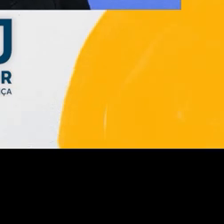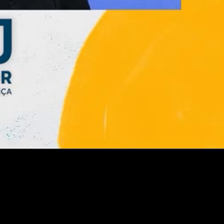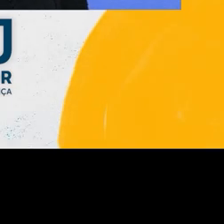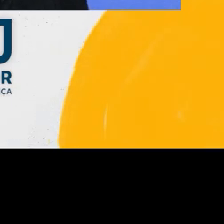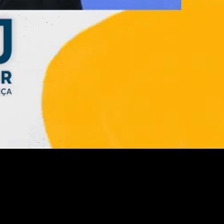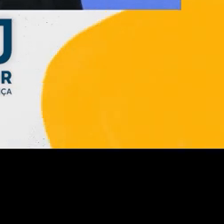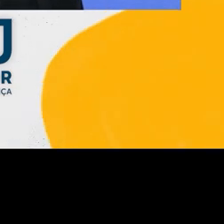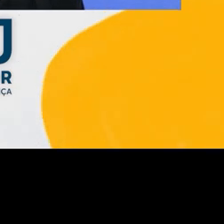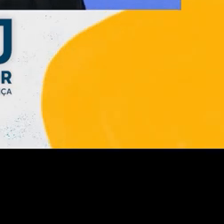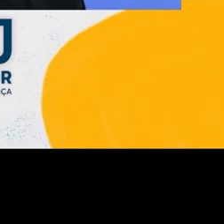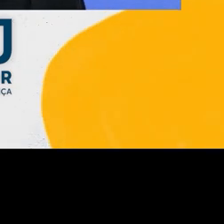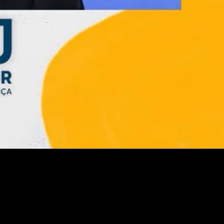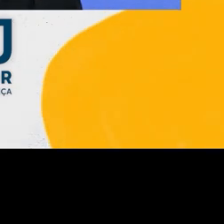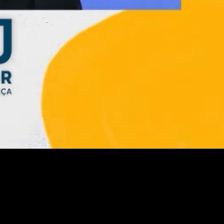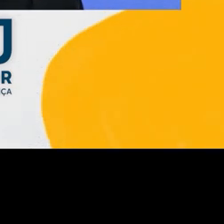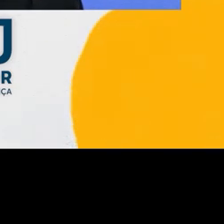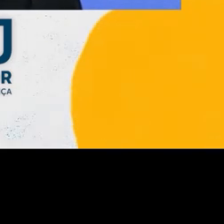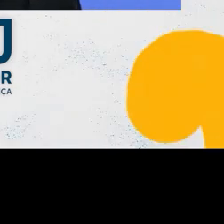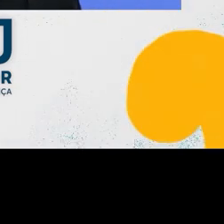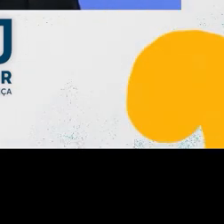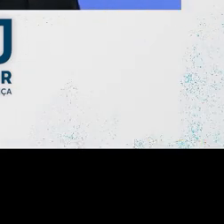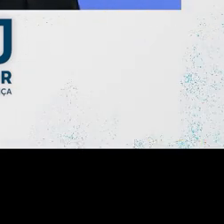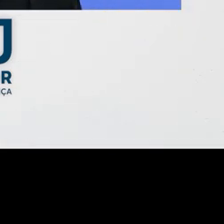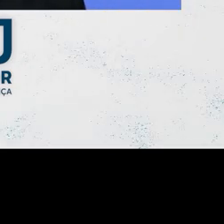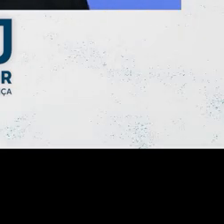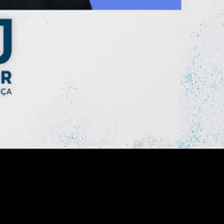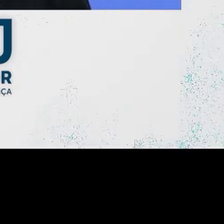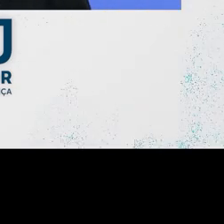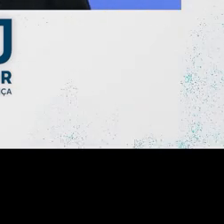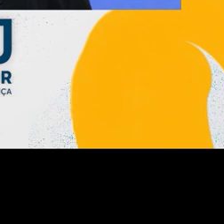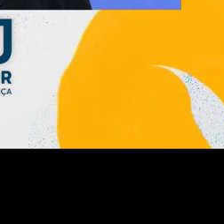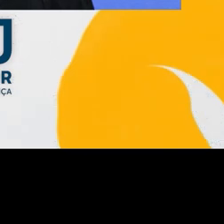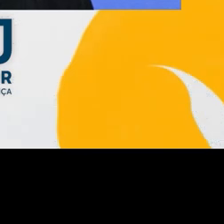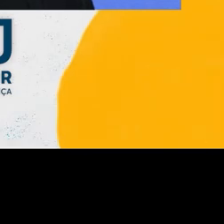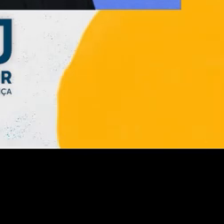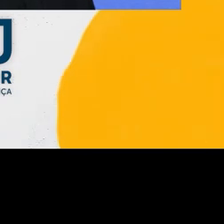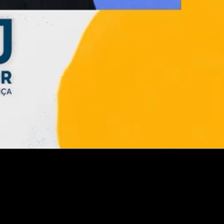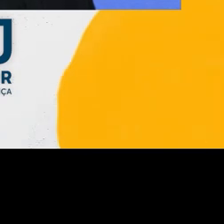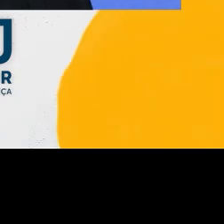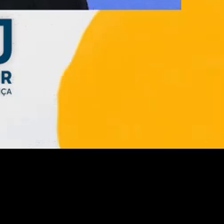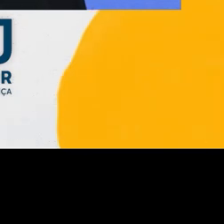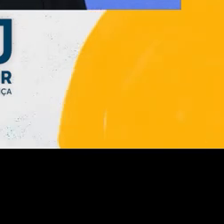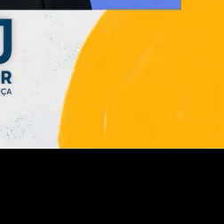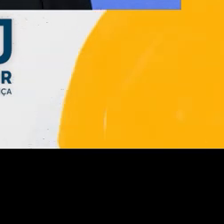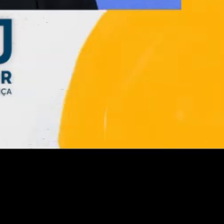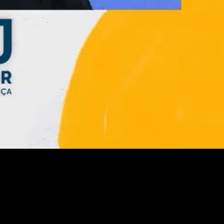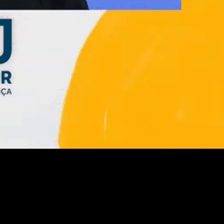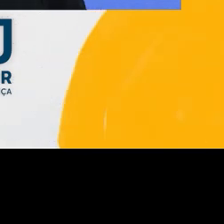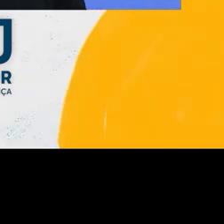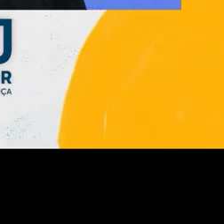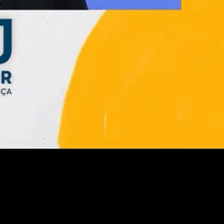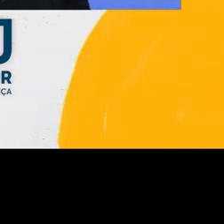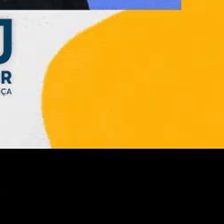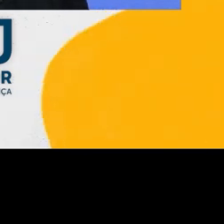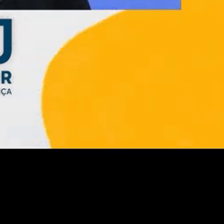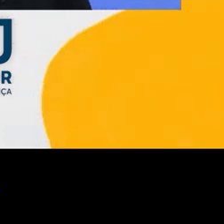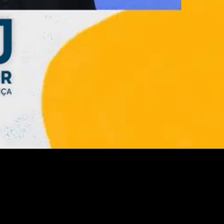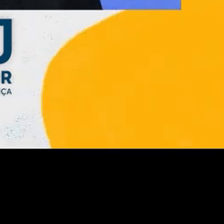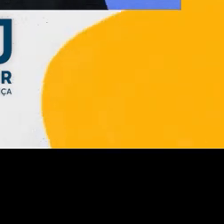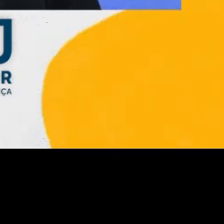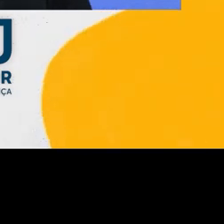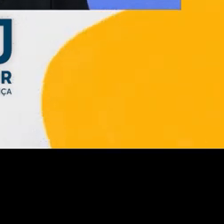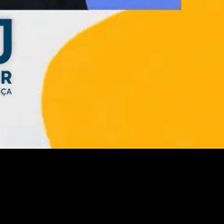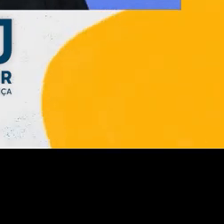O STJ, há mais de 10 anos, assume papel de destaque nessa luta para eliminar barreiras que